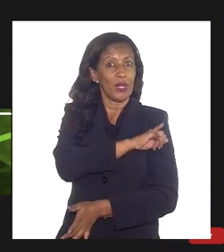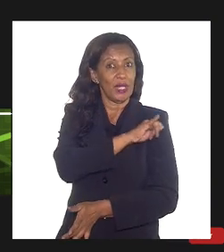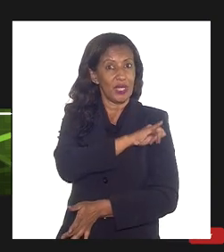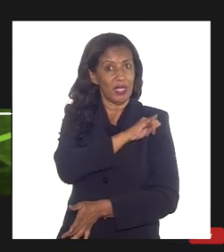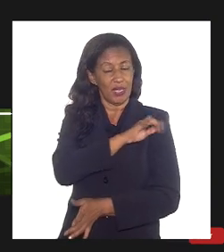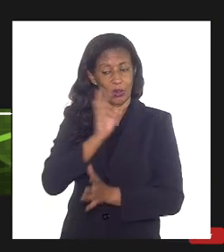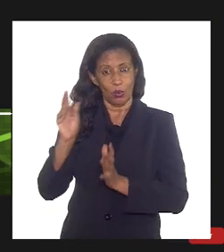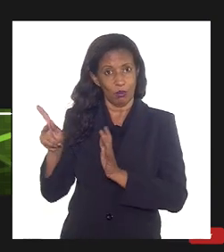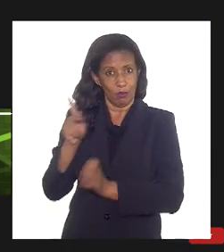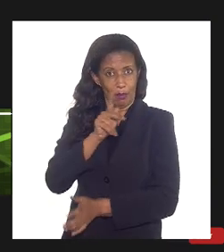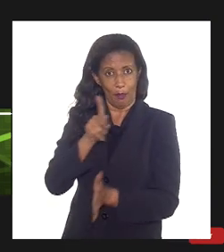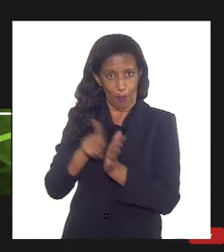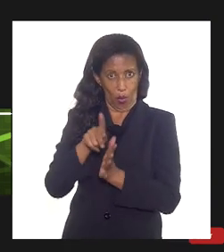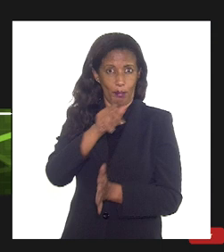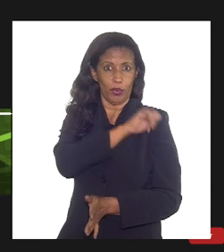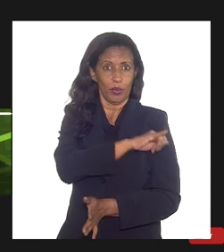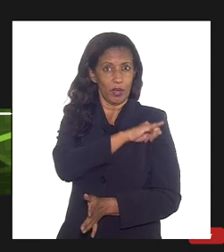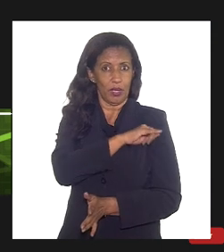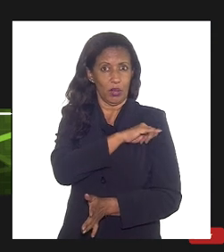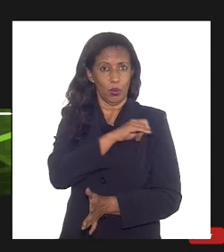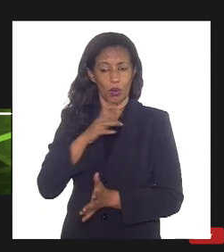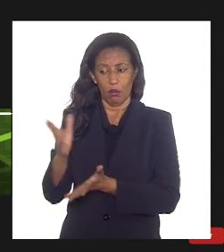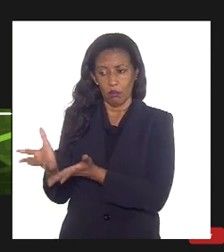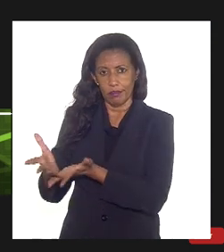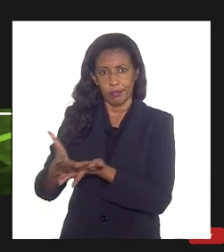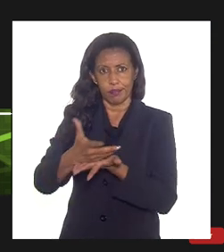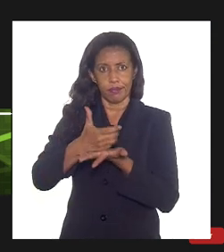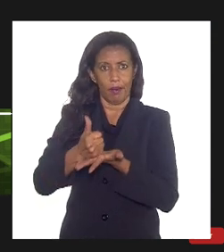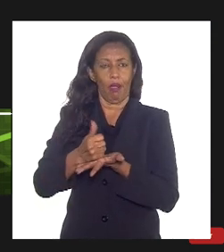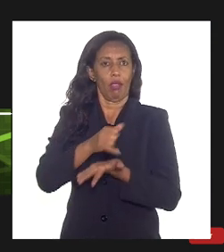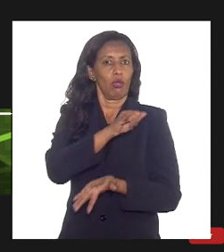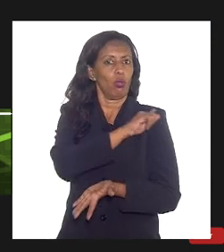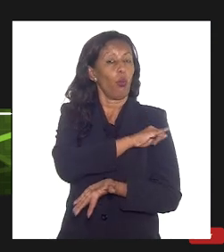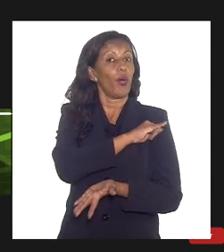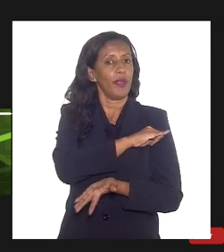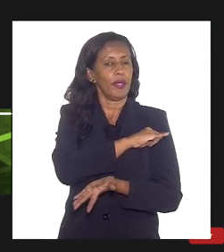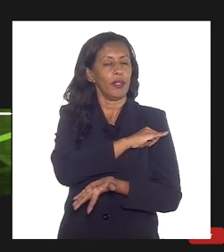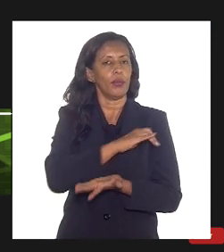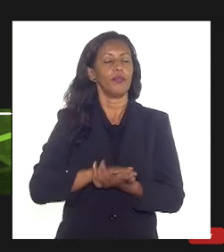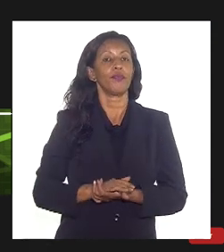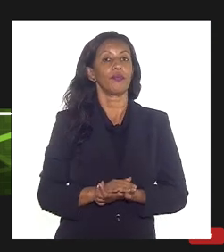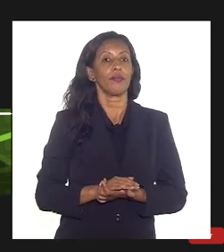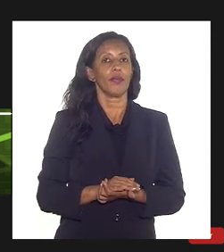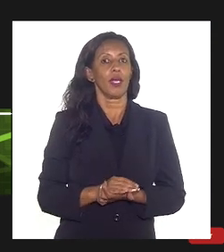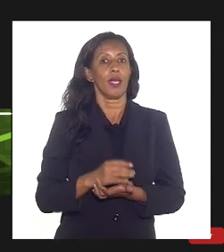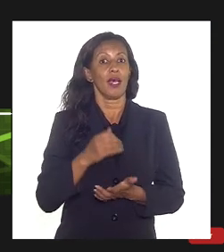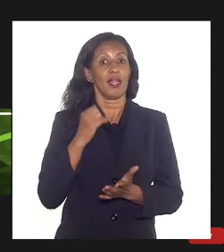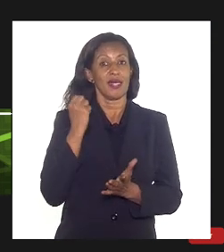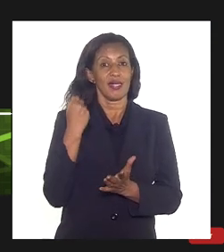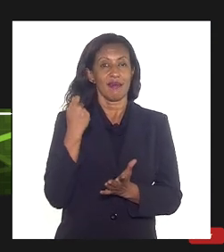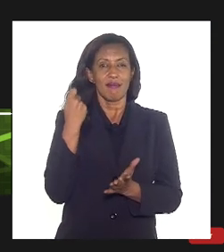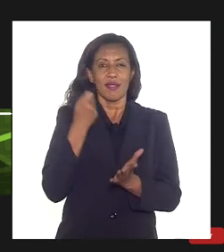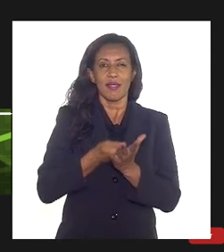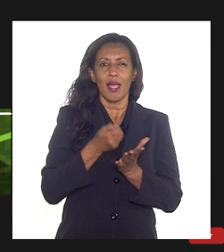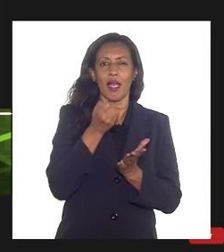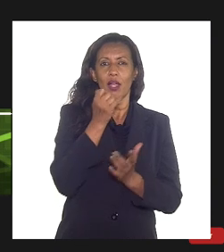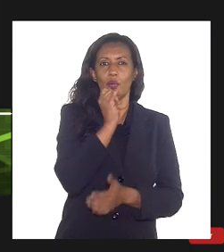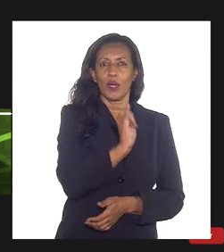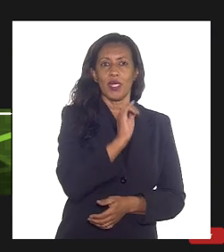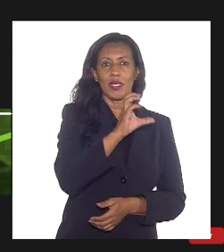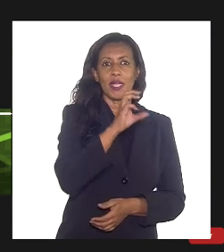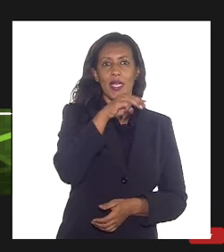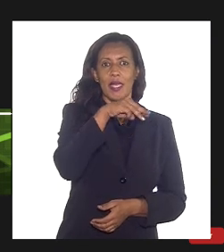produzido no Rio de Janeiro a arrecadação do Rio ela se dá no ICMS de duas formas